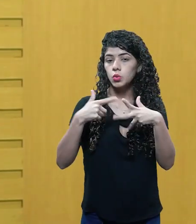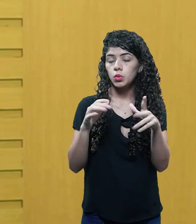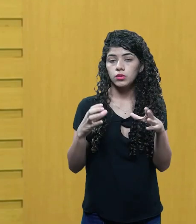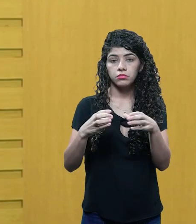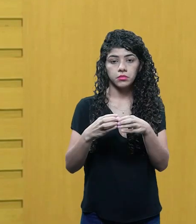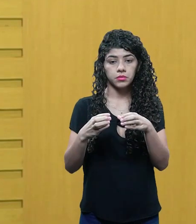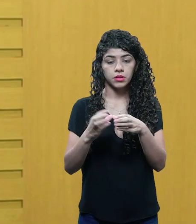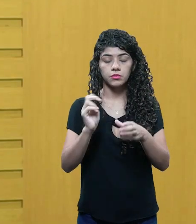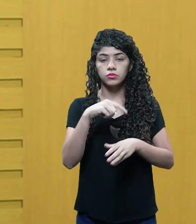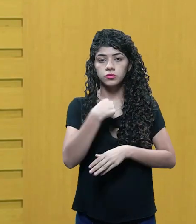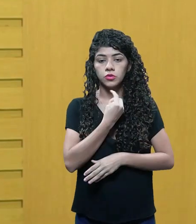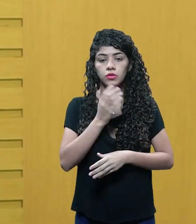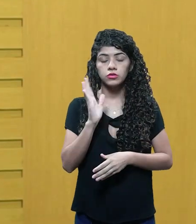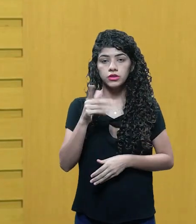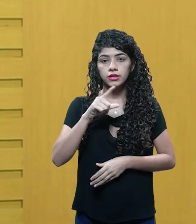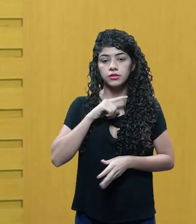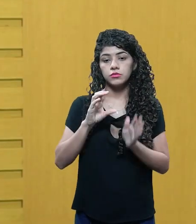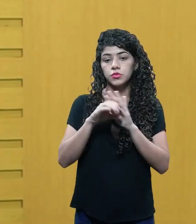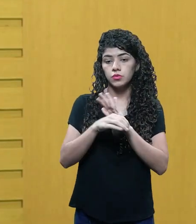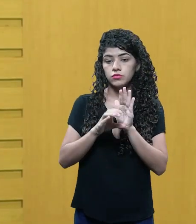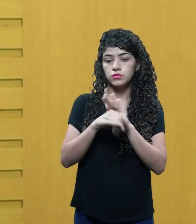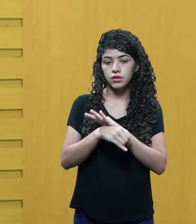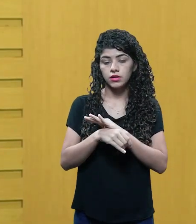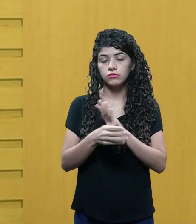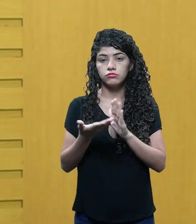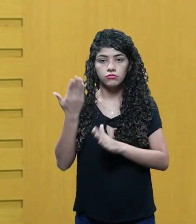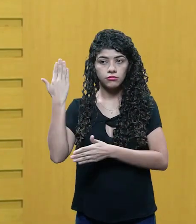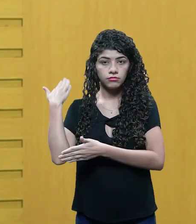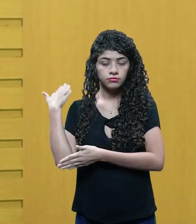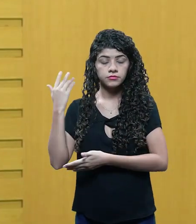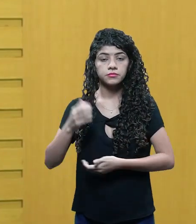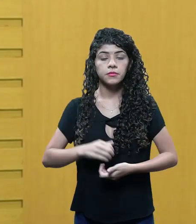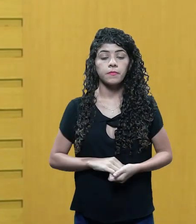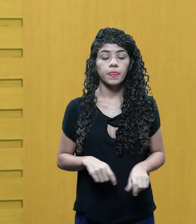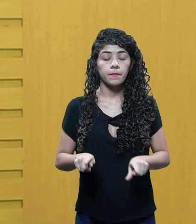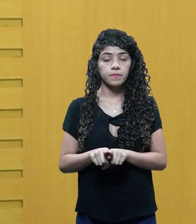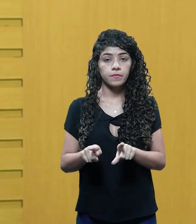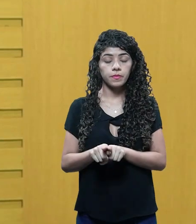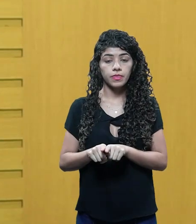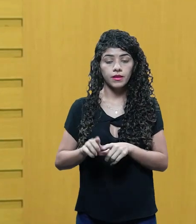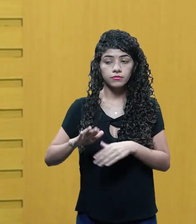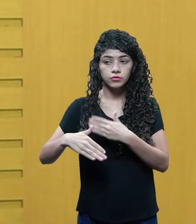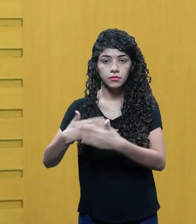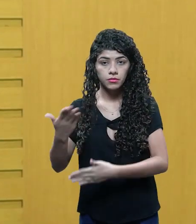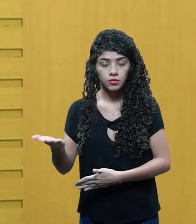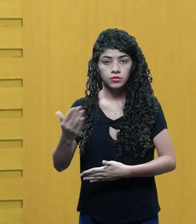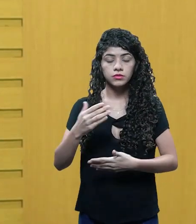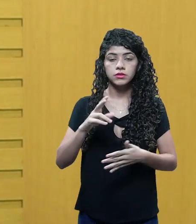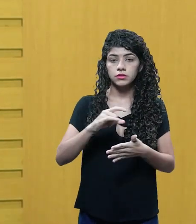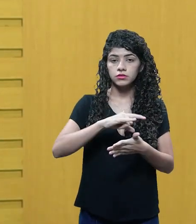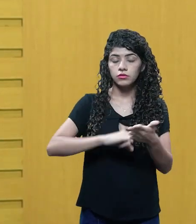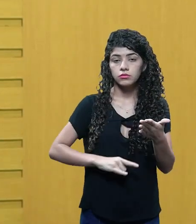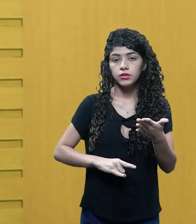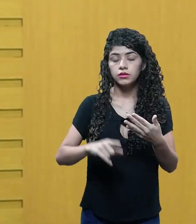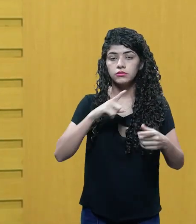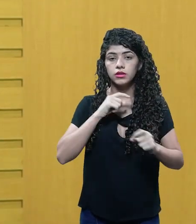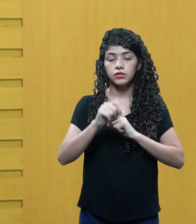para toda a equipe, como nós já conceituamos nos módulos anteriores. E a partir desse documento